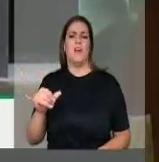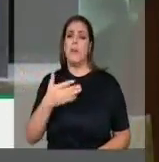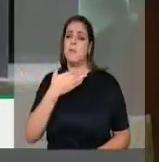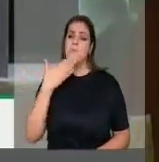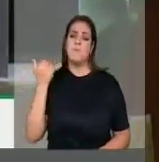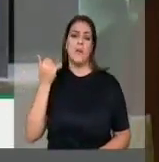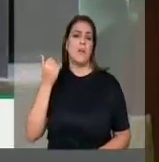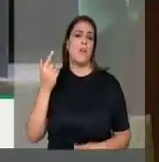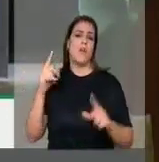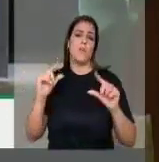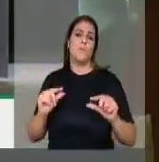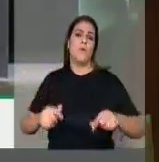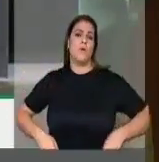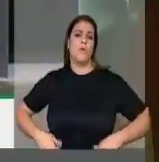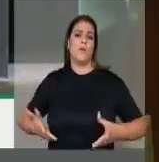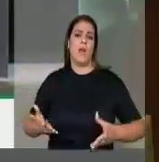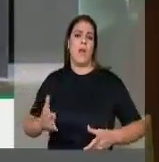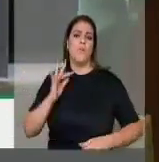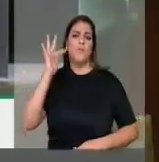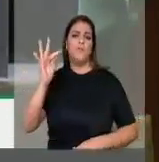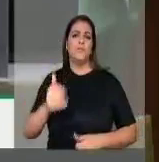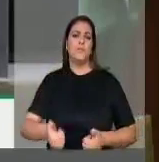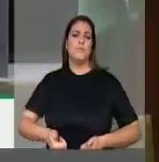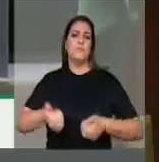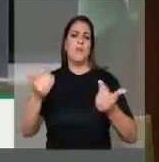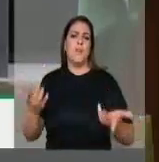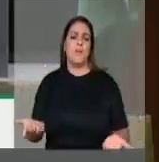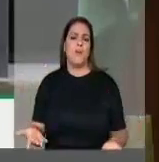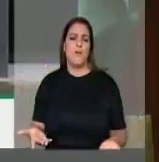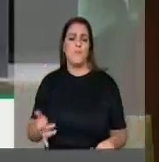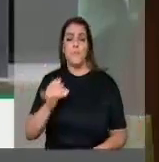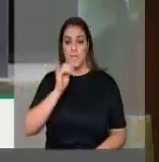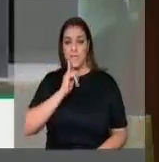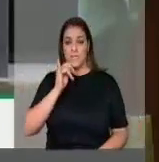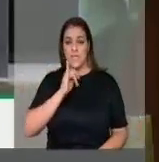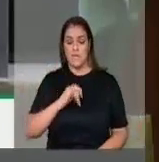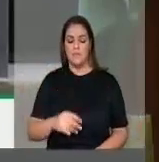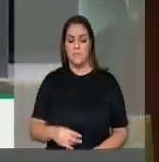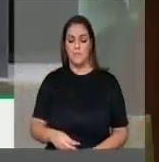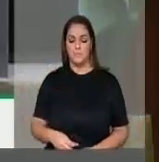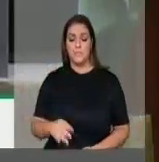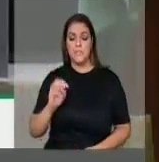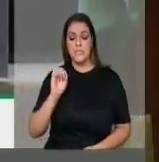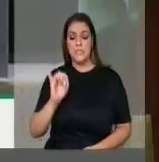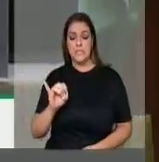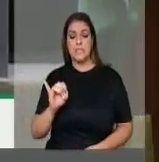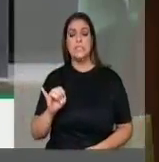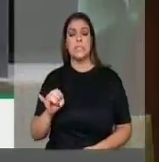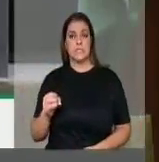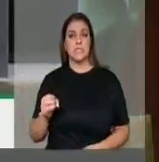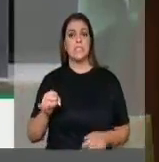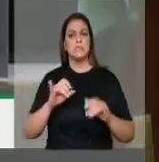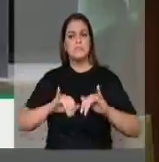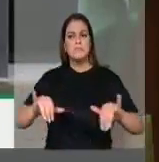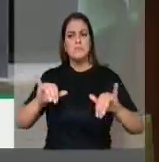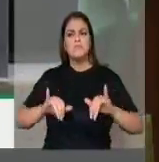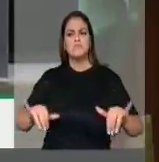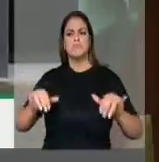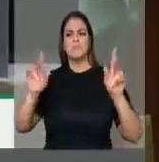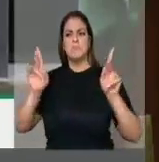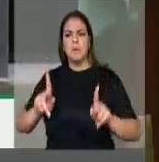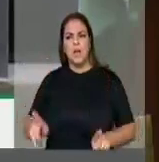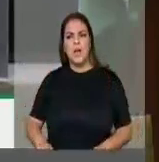vai ter um futuro melhor para todos. Por exemplo, nós temos que empoderar, trabalhar com a cultura da paz,